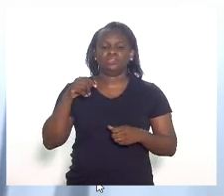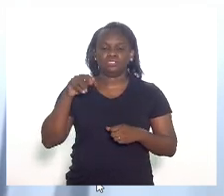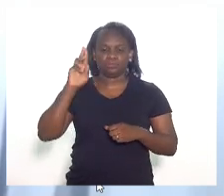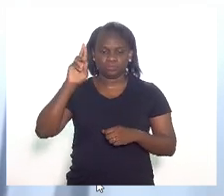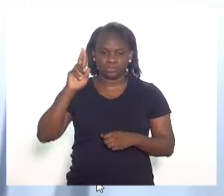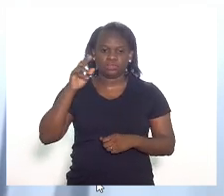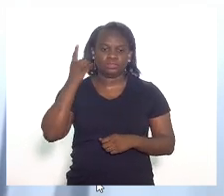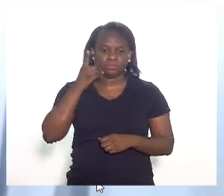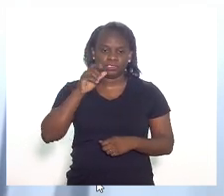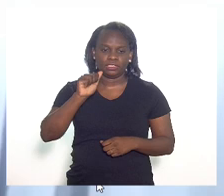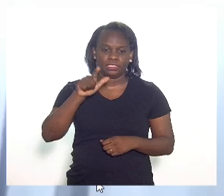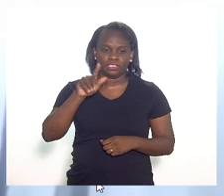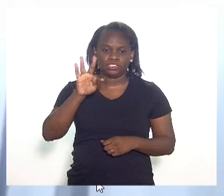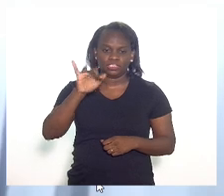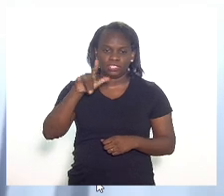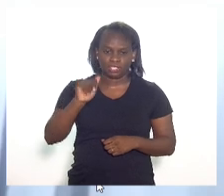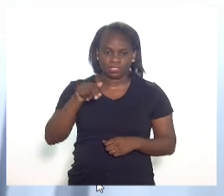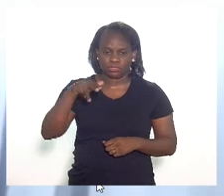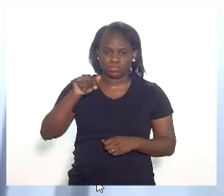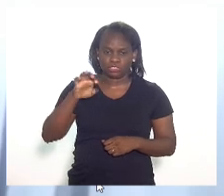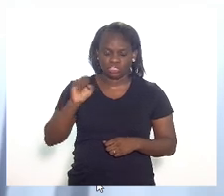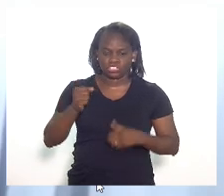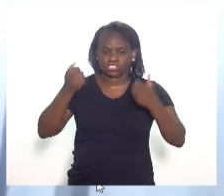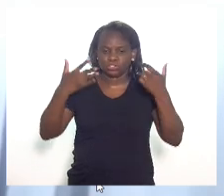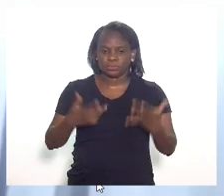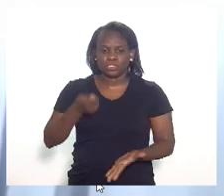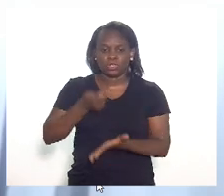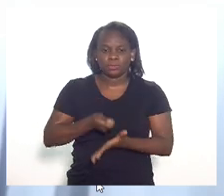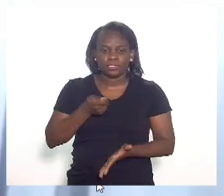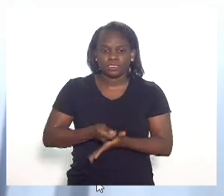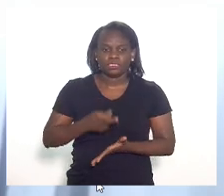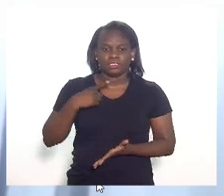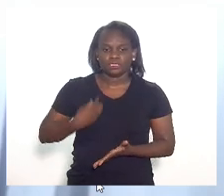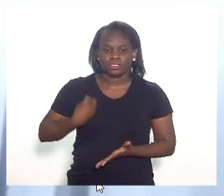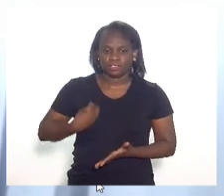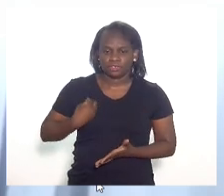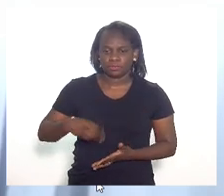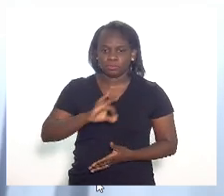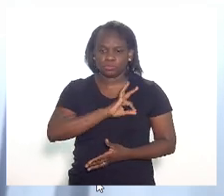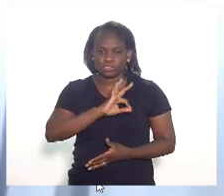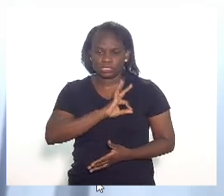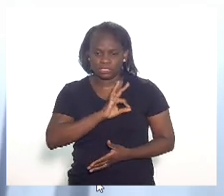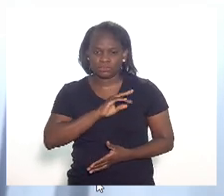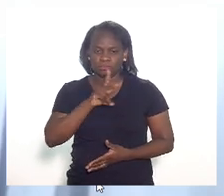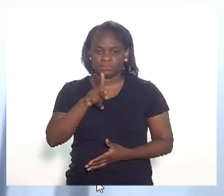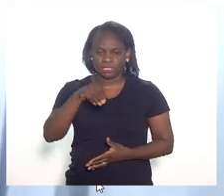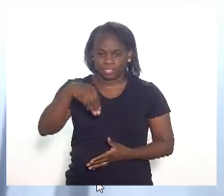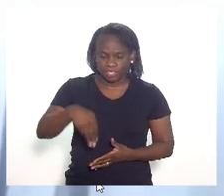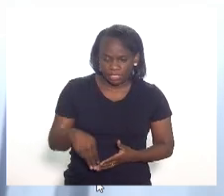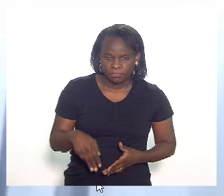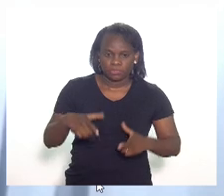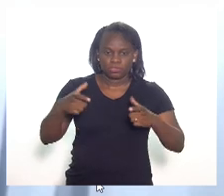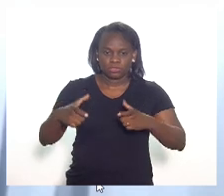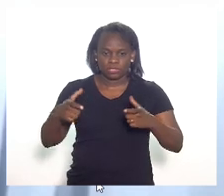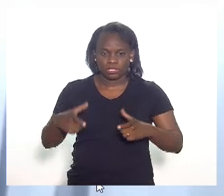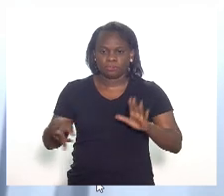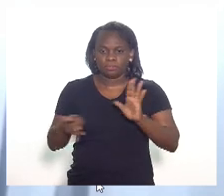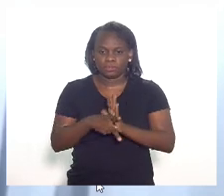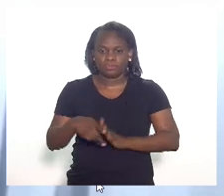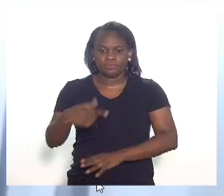deputado Atila Nunes, que determina a obrigatoriedade da presença de um policial militar nos postos de